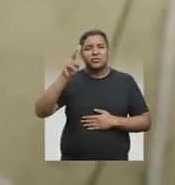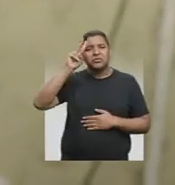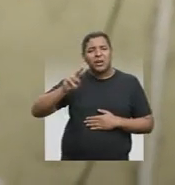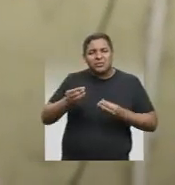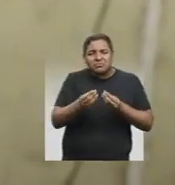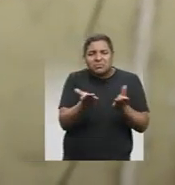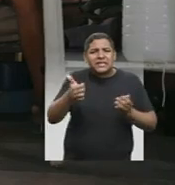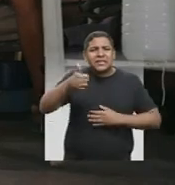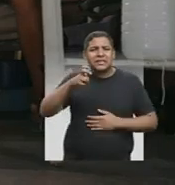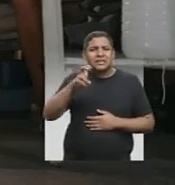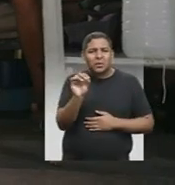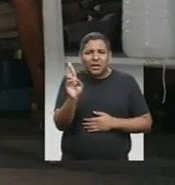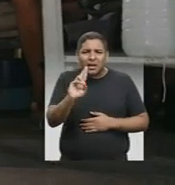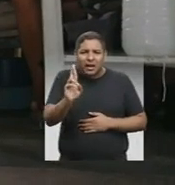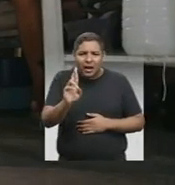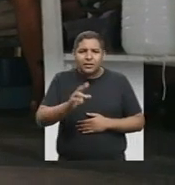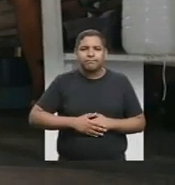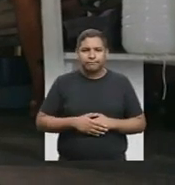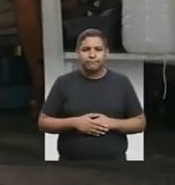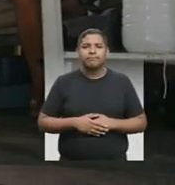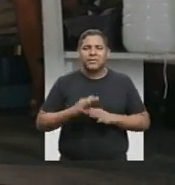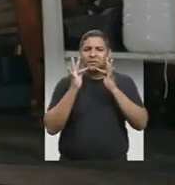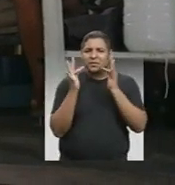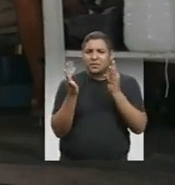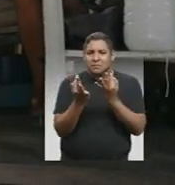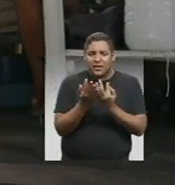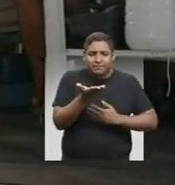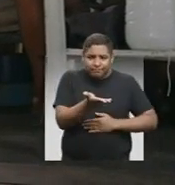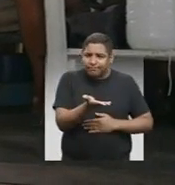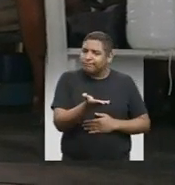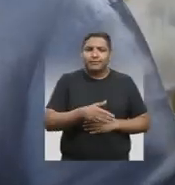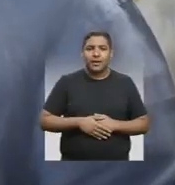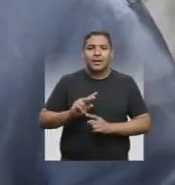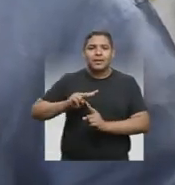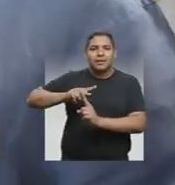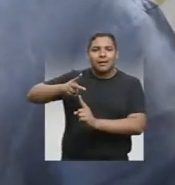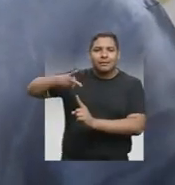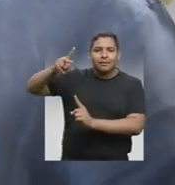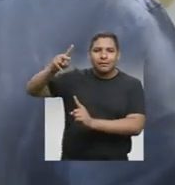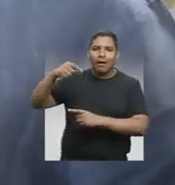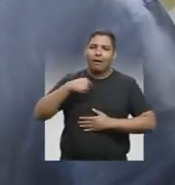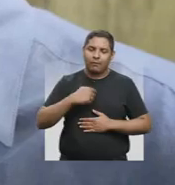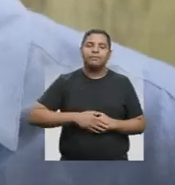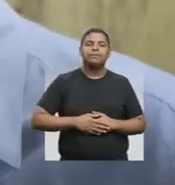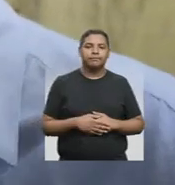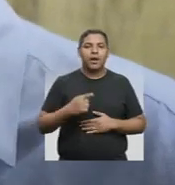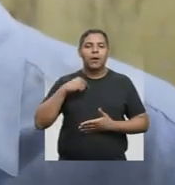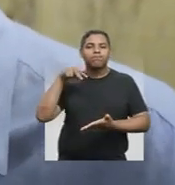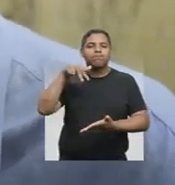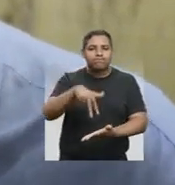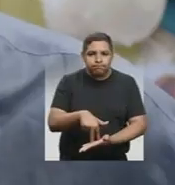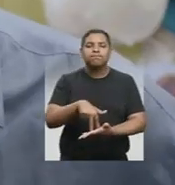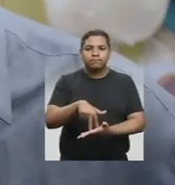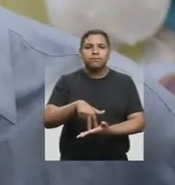de distribuir 150 reais para as famílias assim. Vou dar três vezes mais. Eu estou na